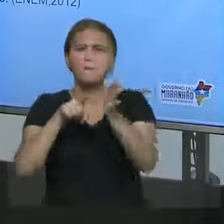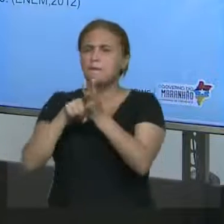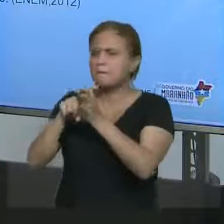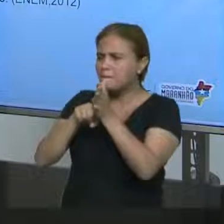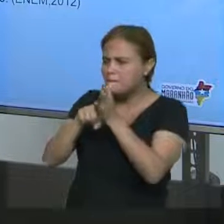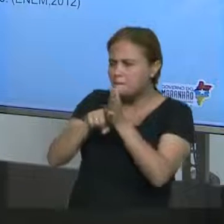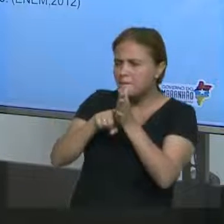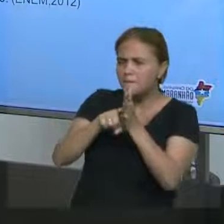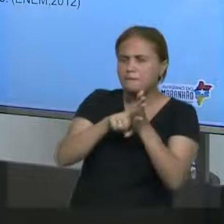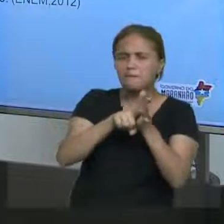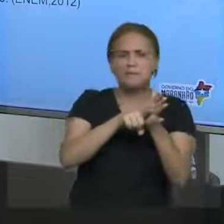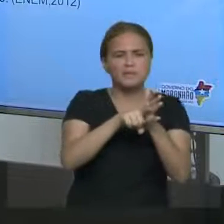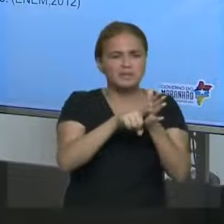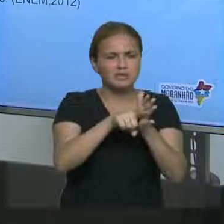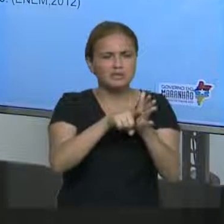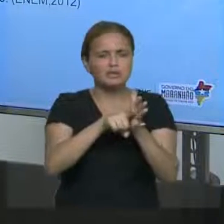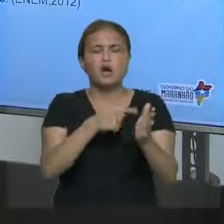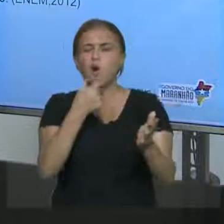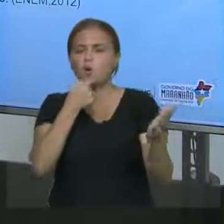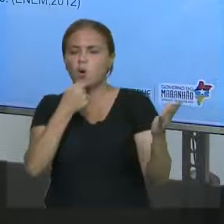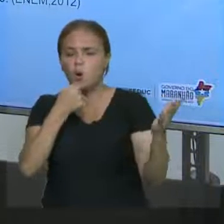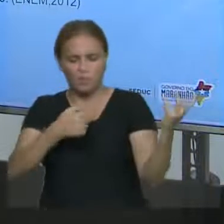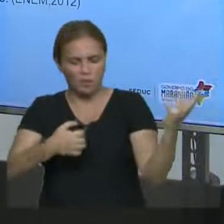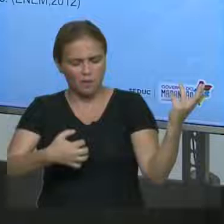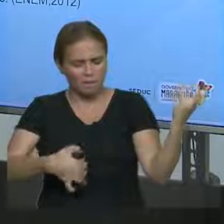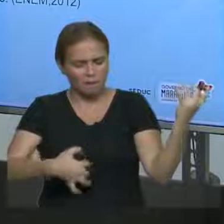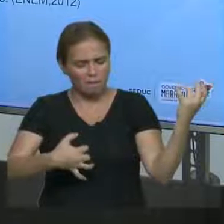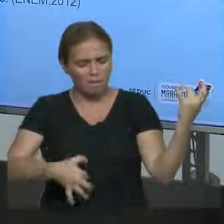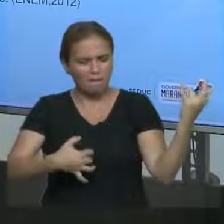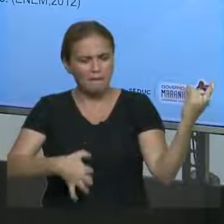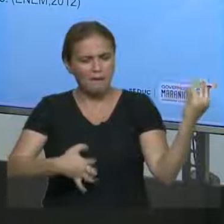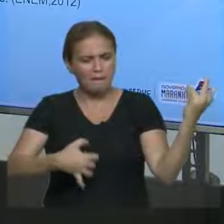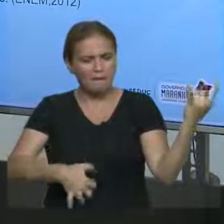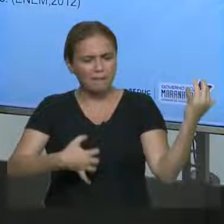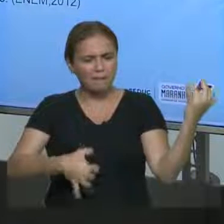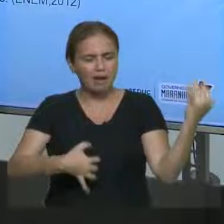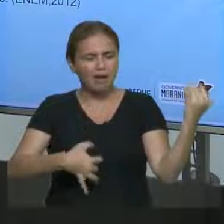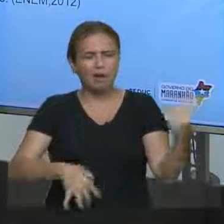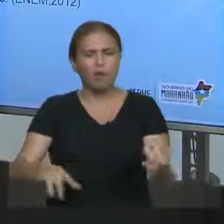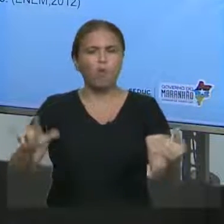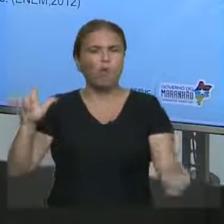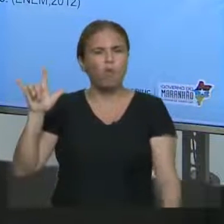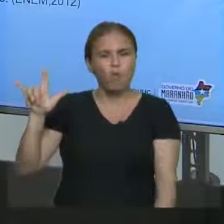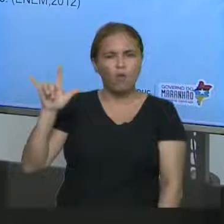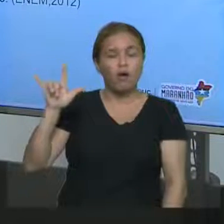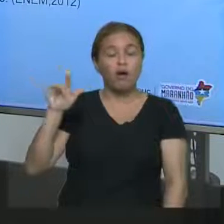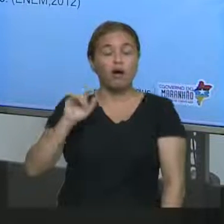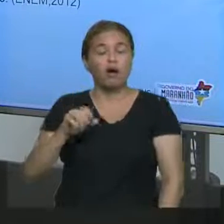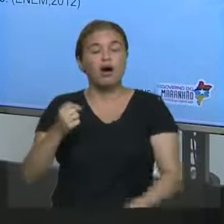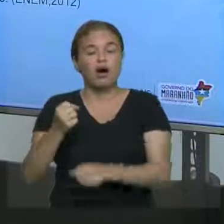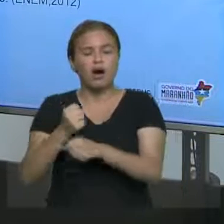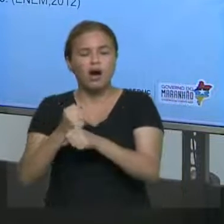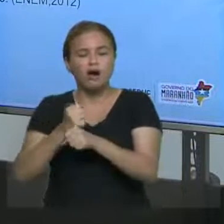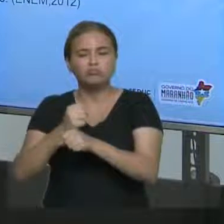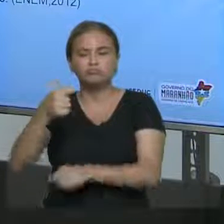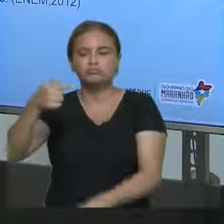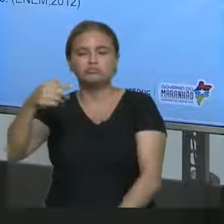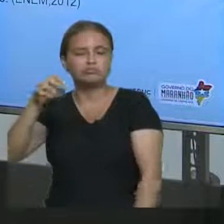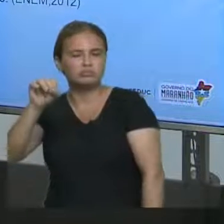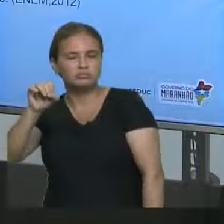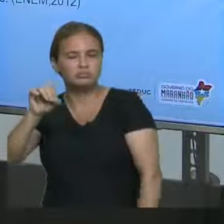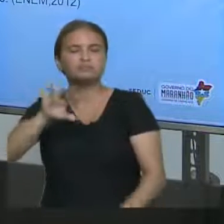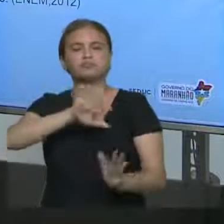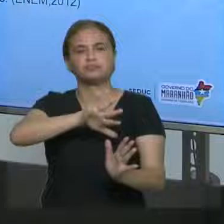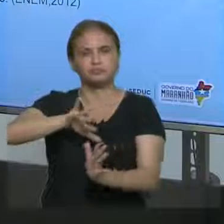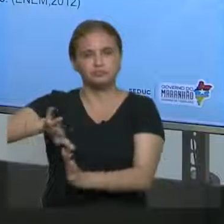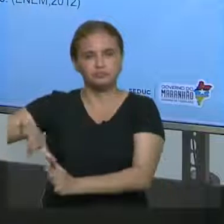sobre ele, foi um super guitarrista e tal, na geração dos anos 70 e tal, tá? E ele faz a seguinte citação. Vamos ler